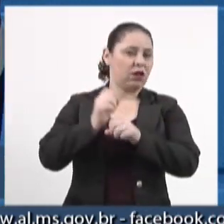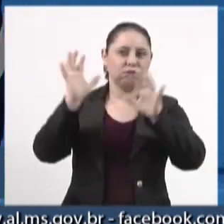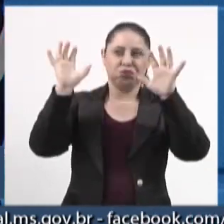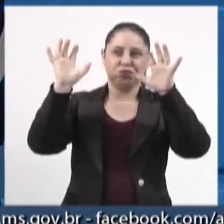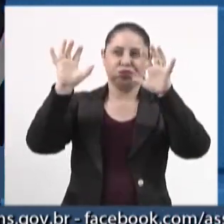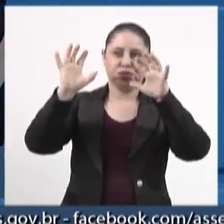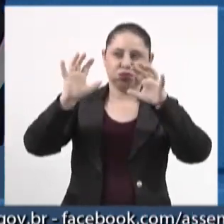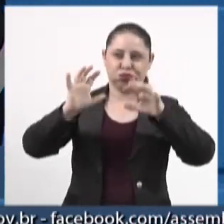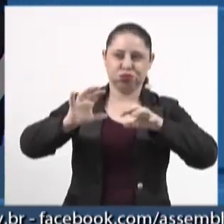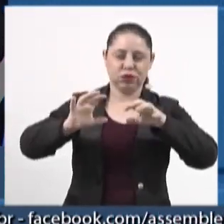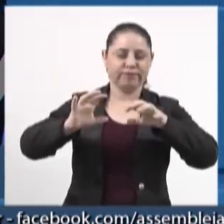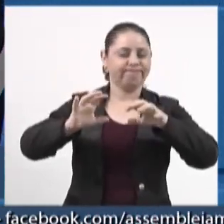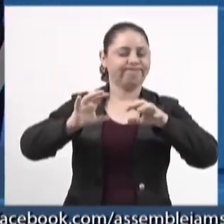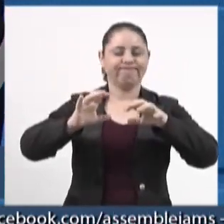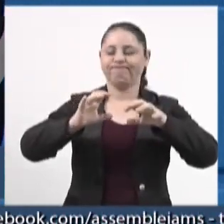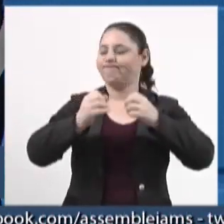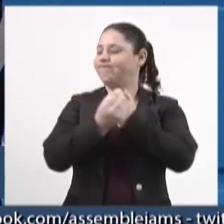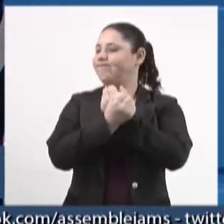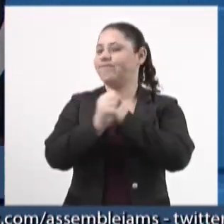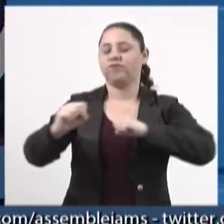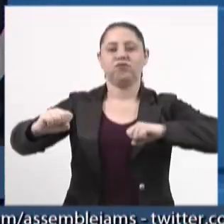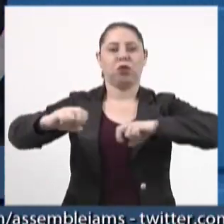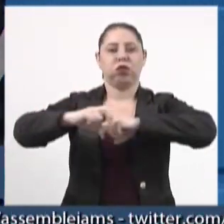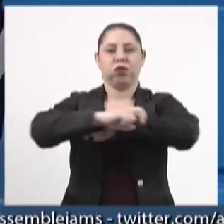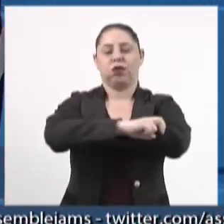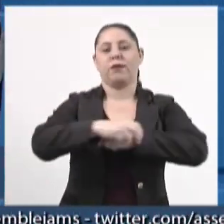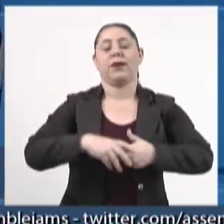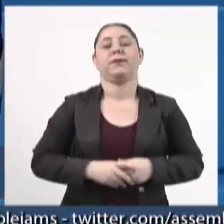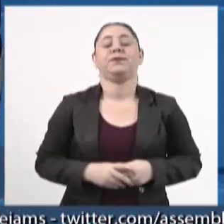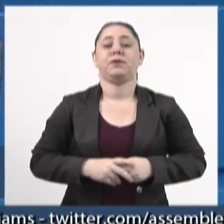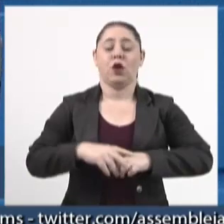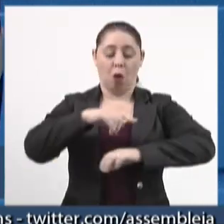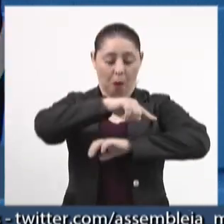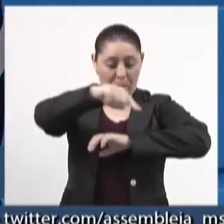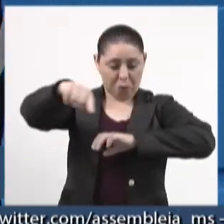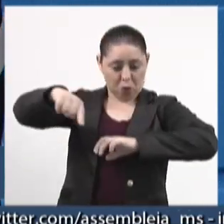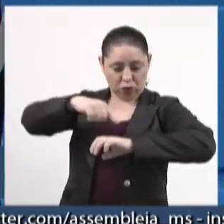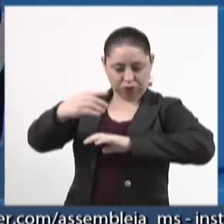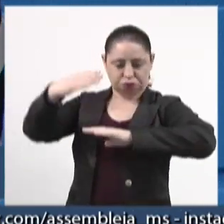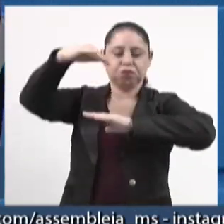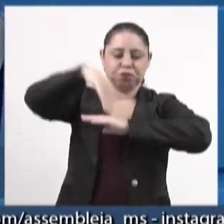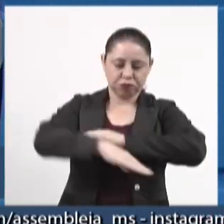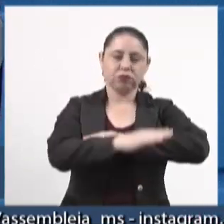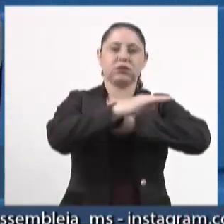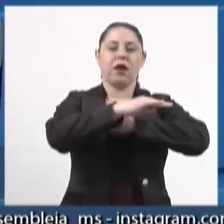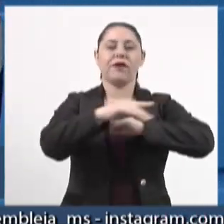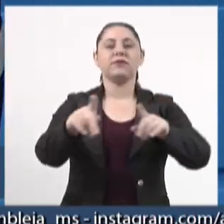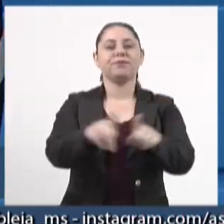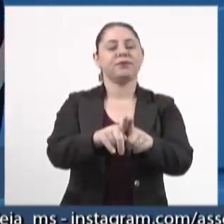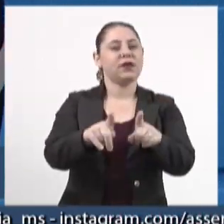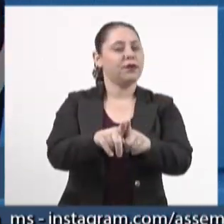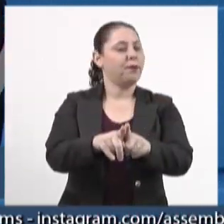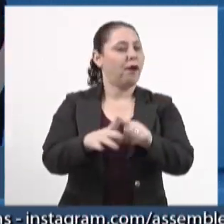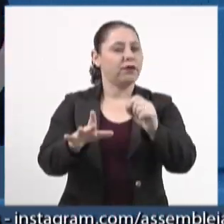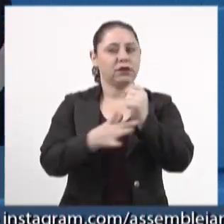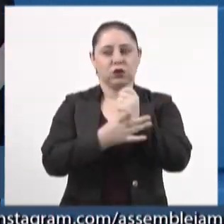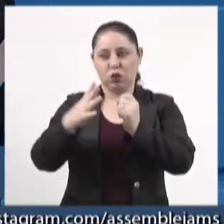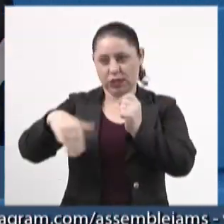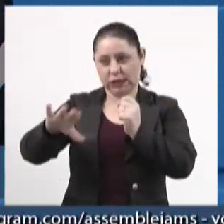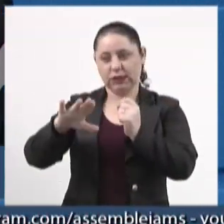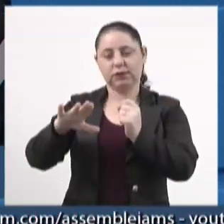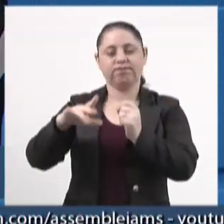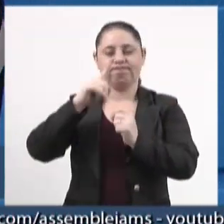chuva e com bastante poeiras em períodos secos. Os buracos também sempre foram um problema e colocam em risco a segurança daqueles que por ali